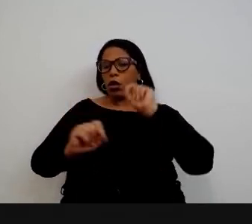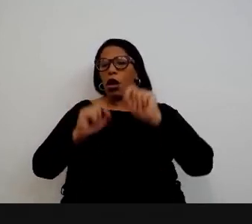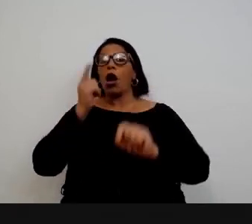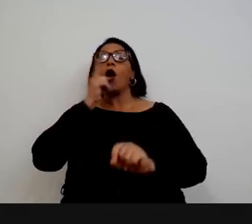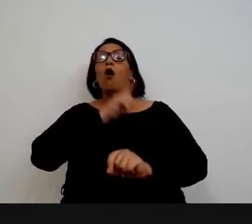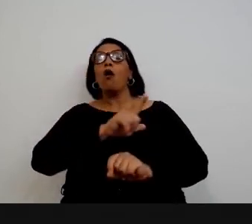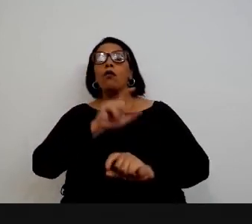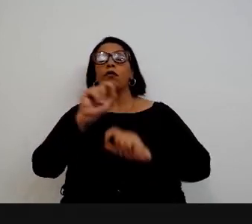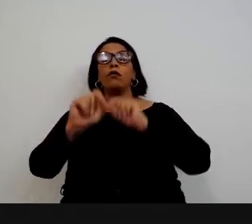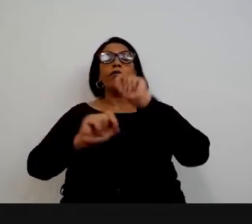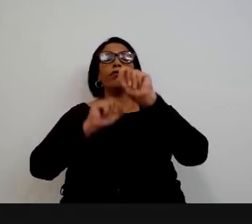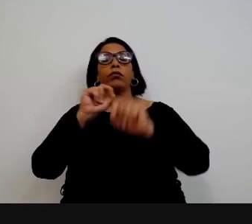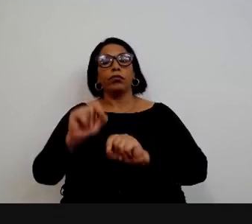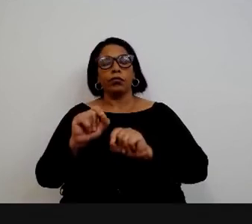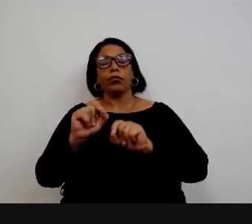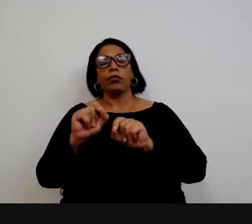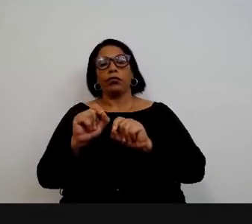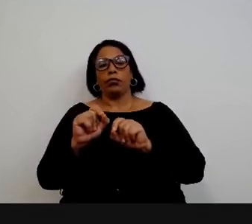a gente conseguir fazer com que